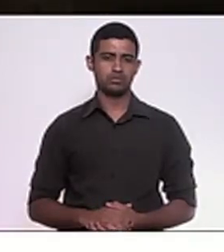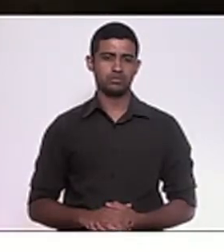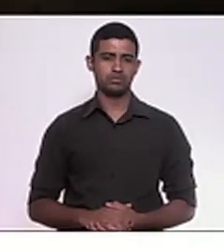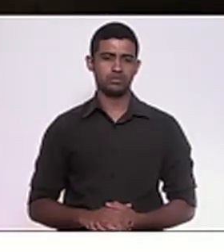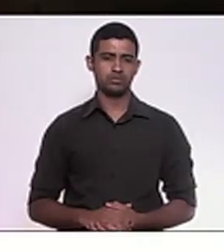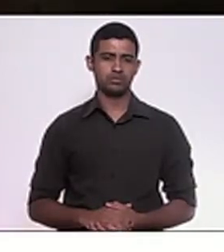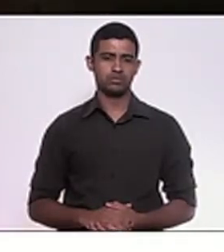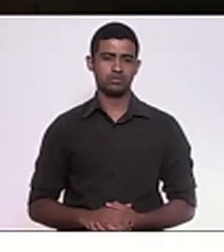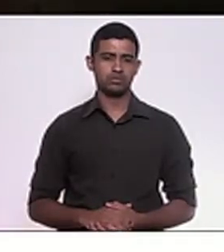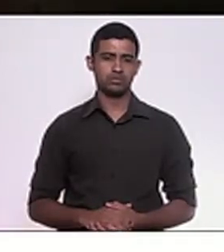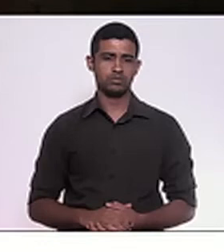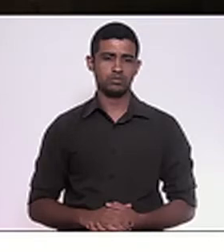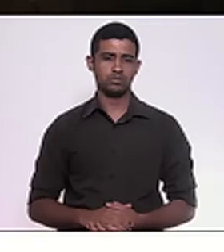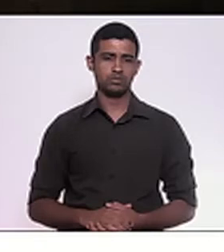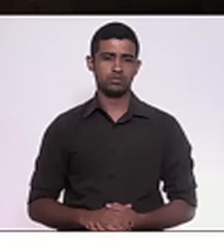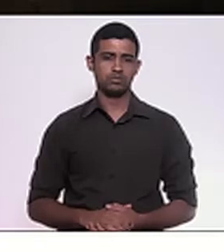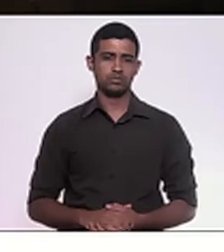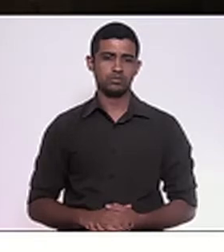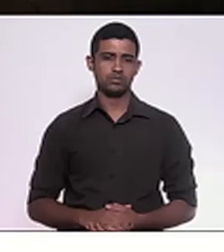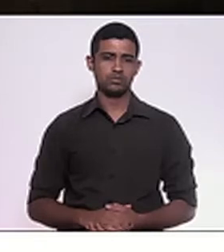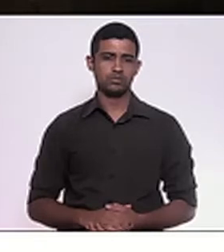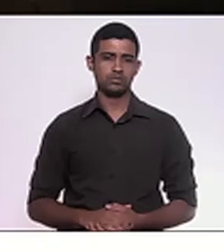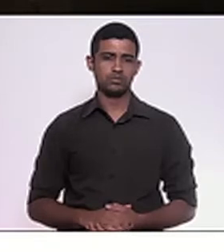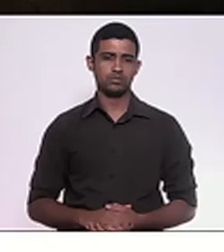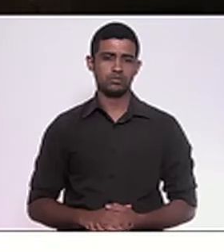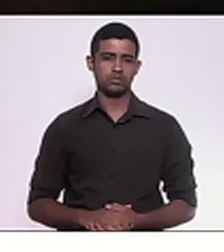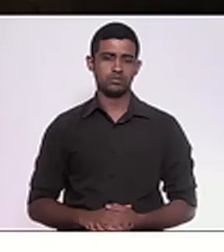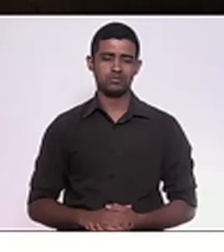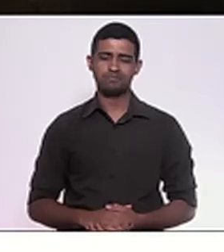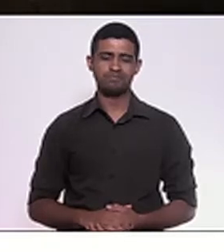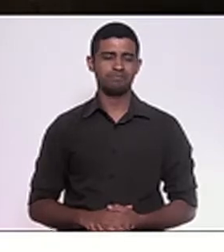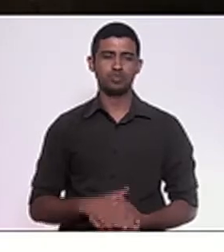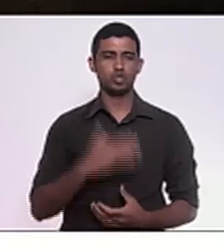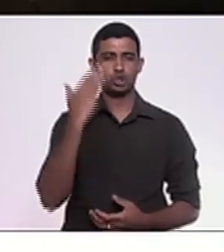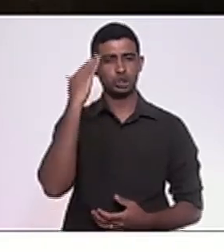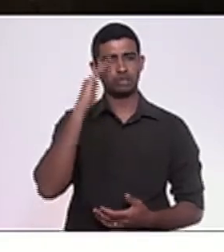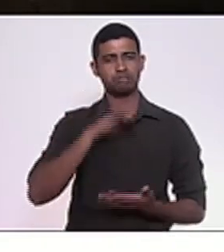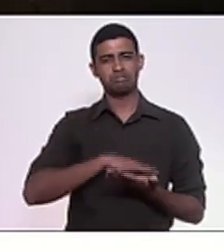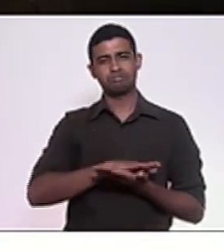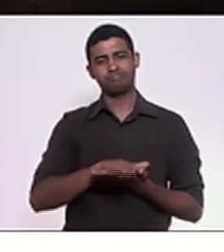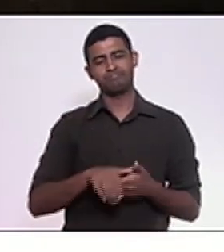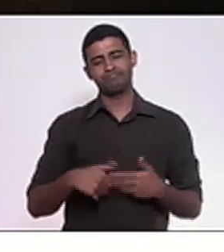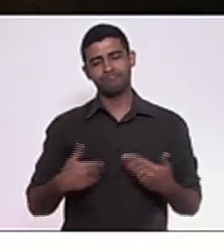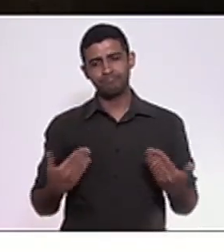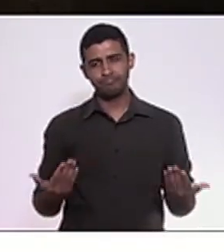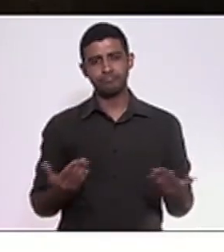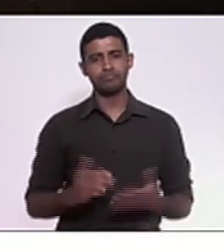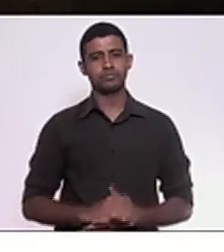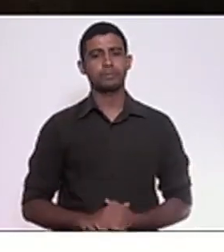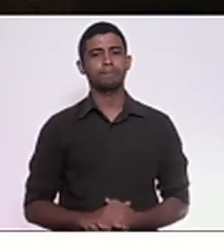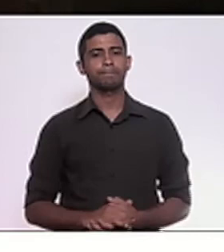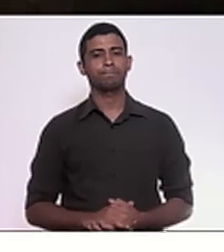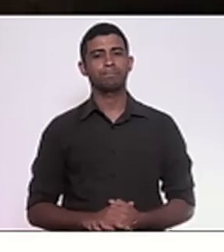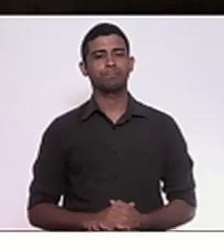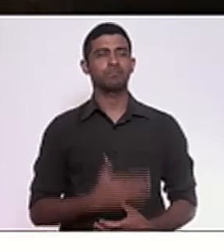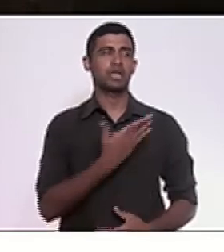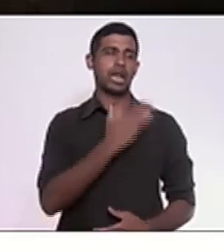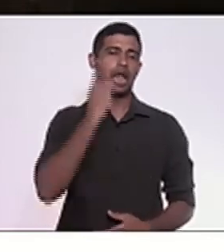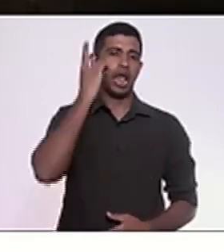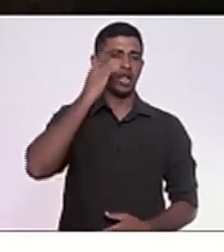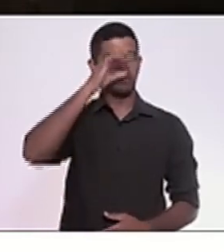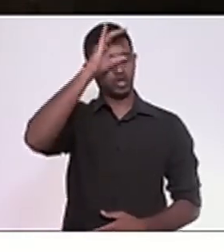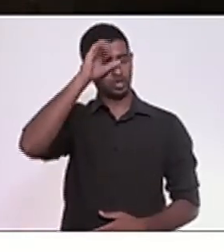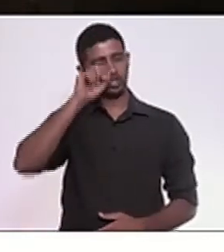para fazer troca de favores. Fica aqui, Lucinha. Deputada Tia Ju,